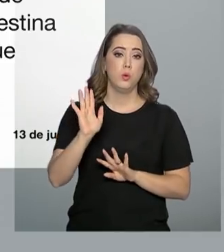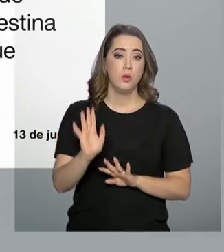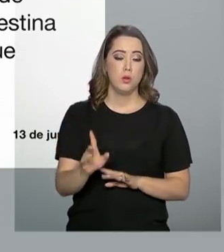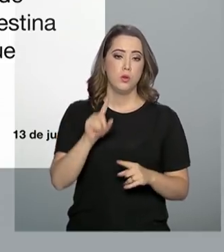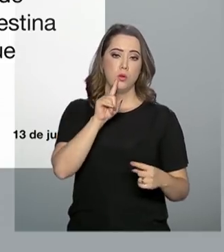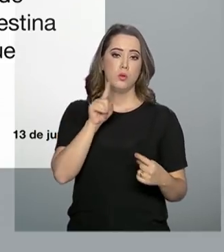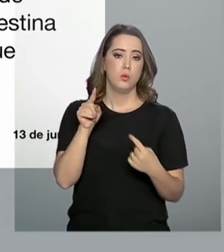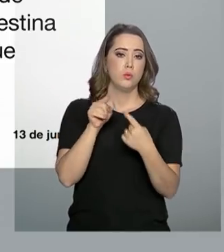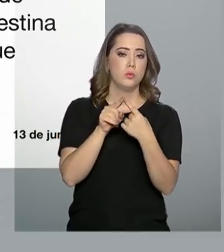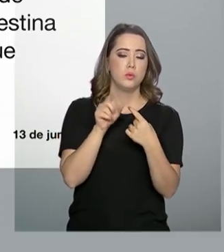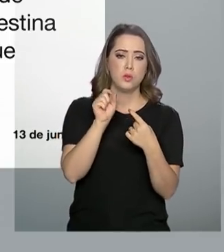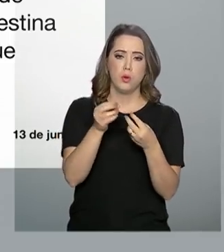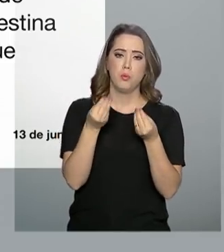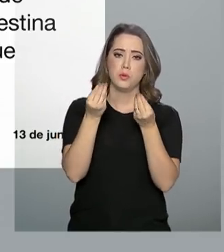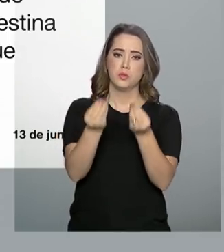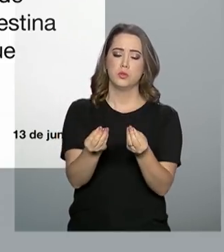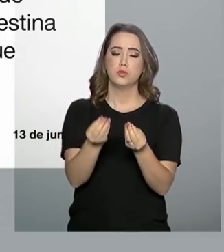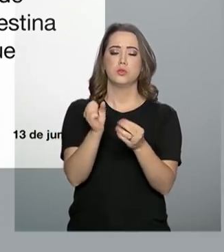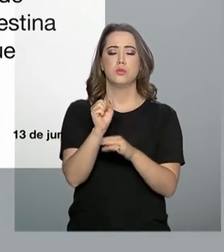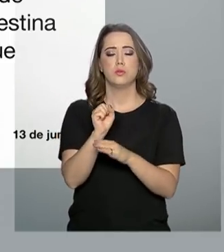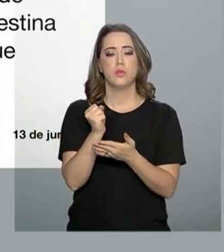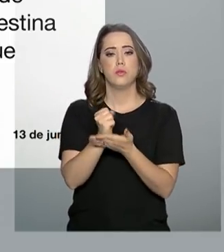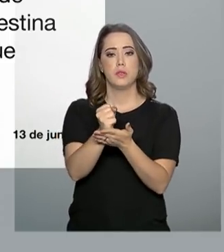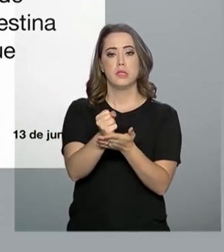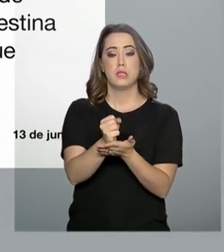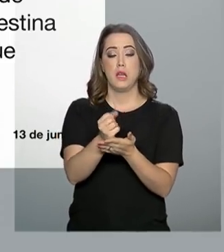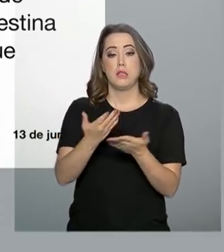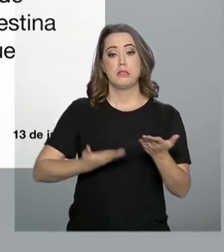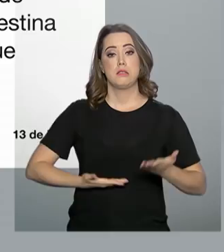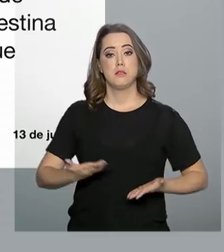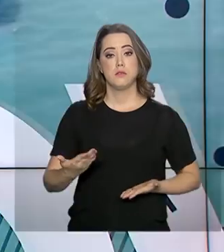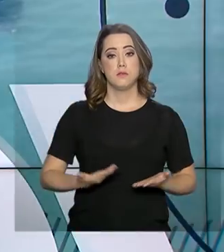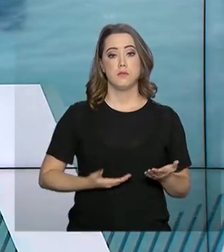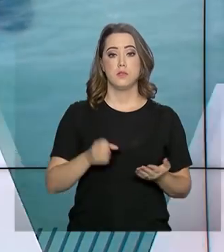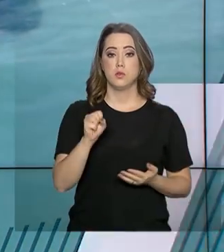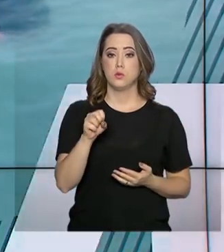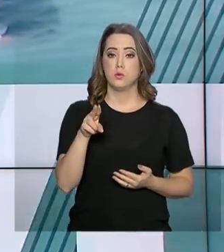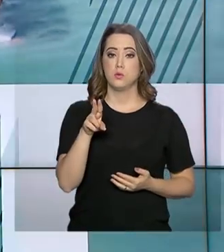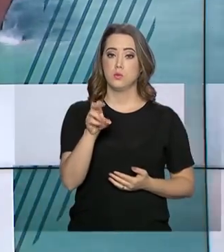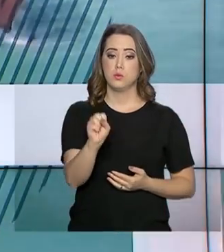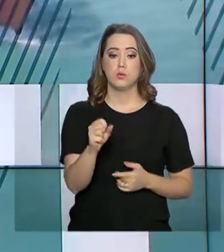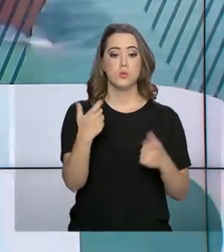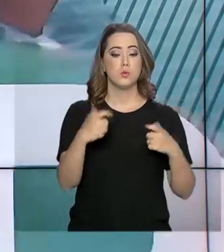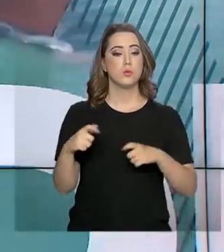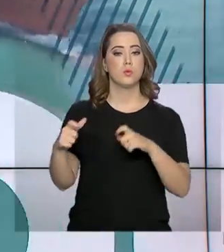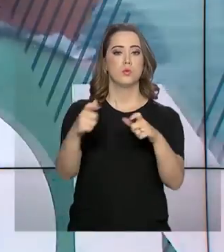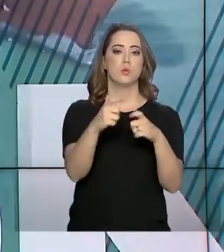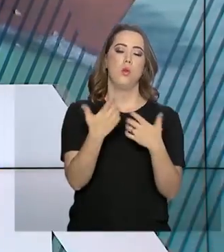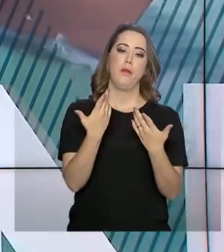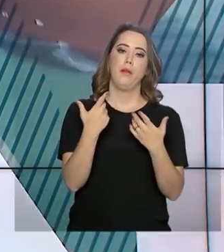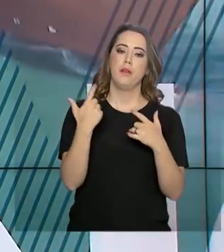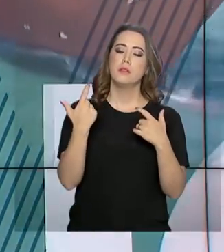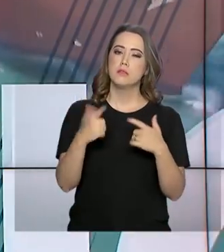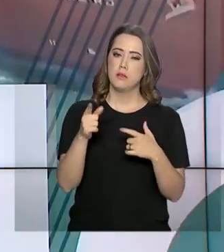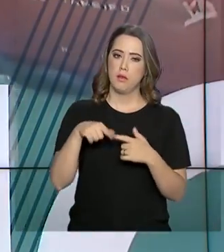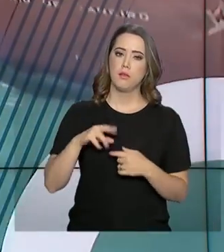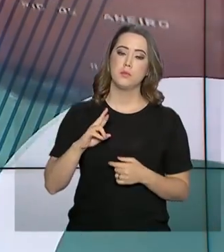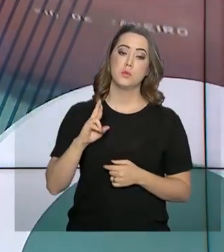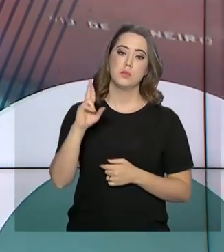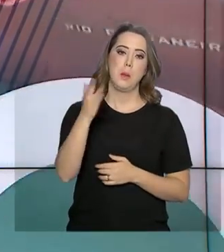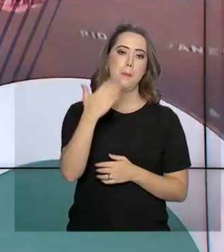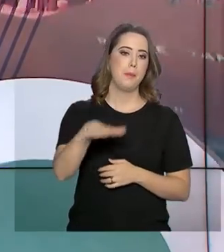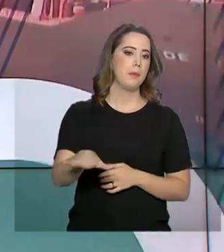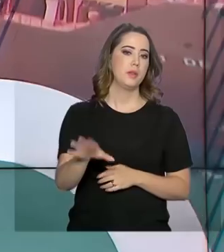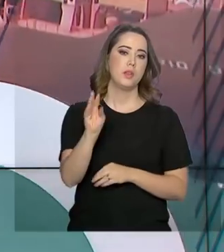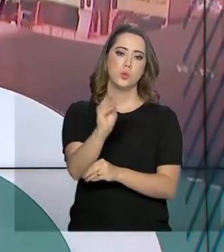lucrativos e que prestam atendimentos a usuários do SUS. Essas entidades filantrópicas são responsáveis